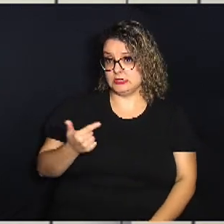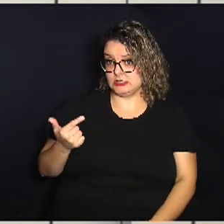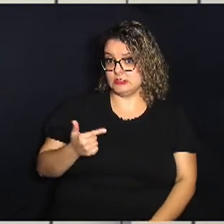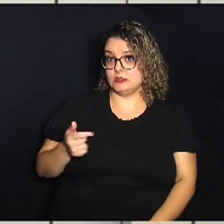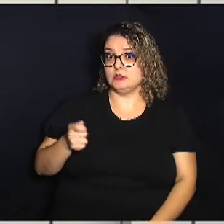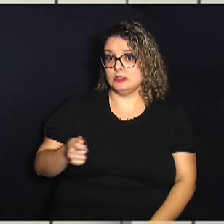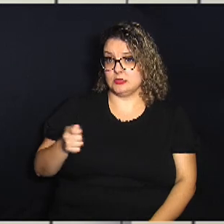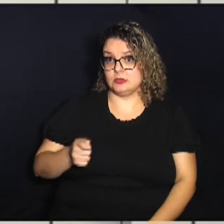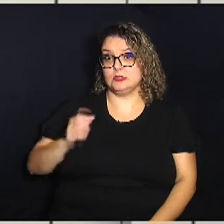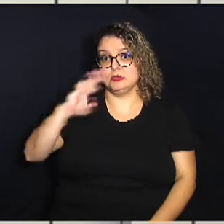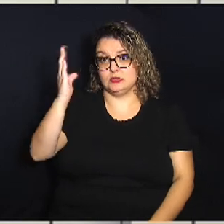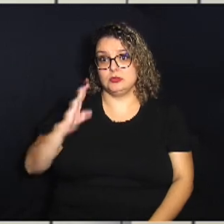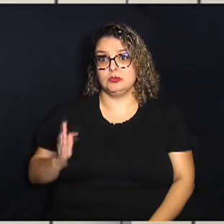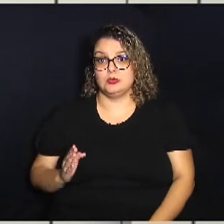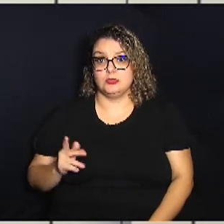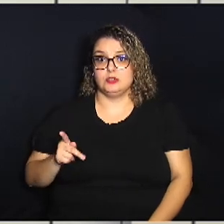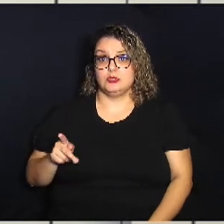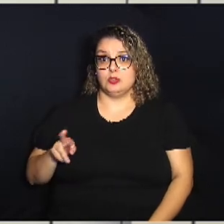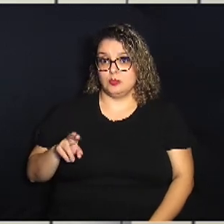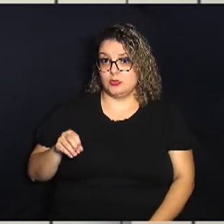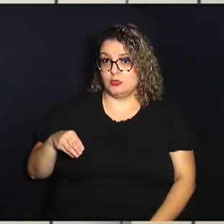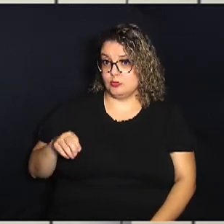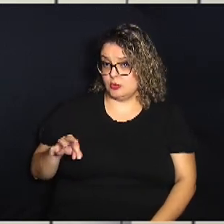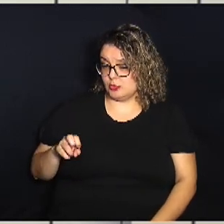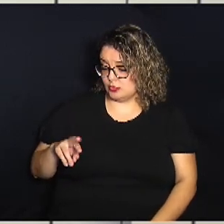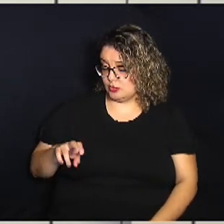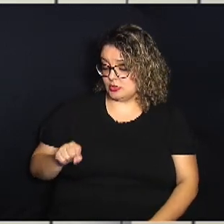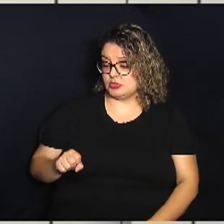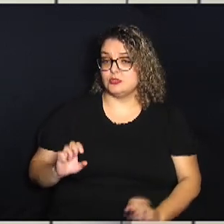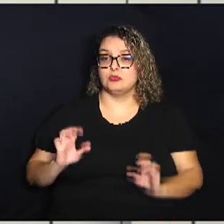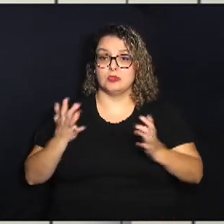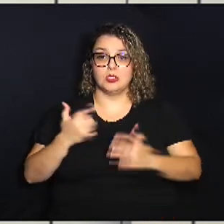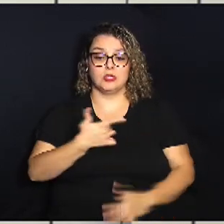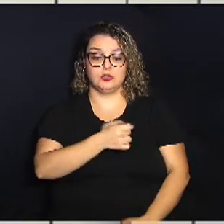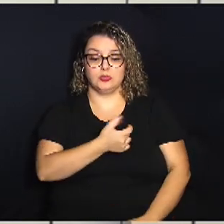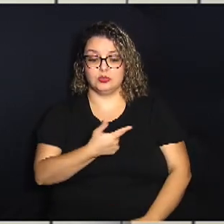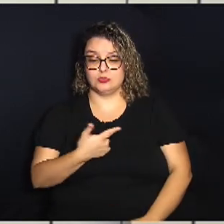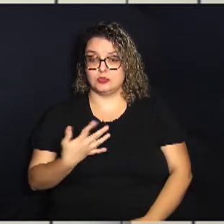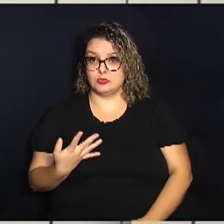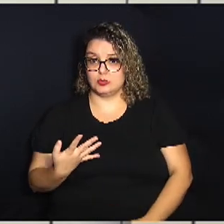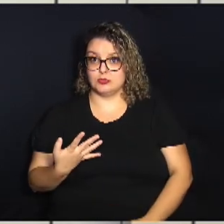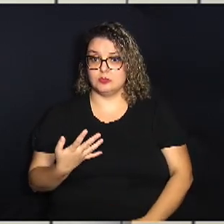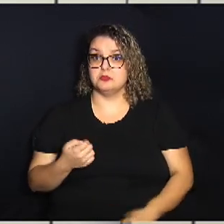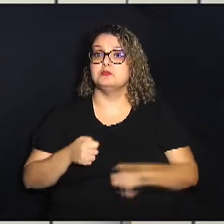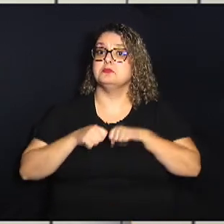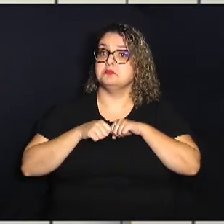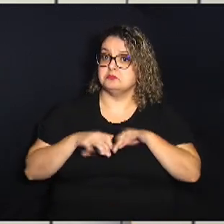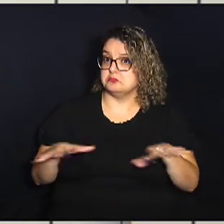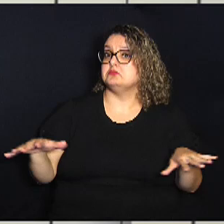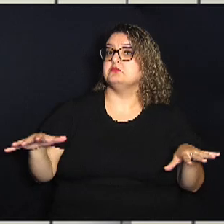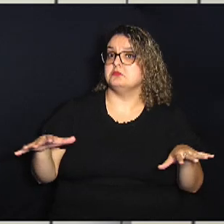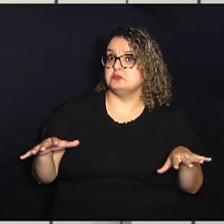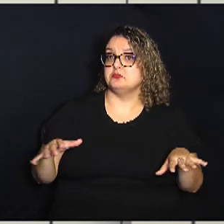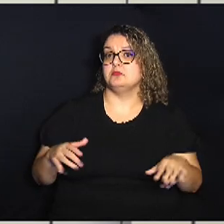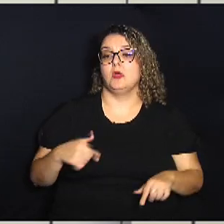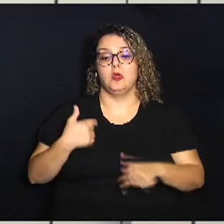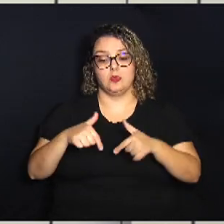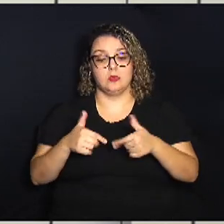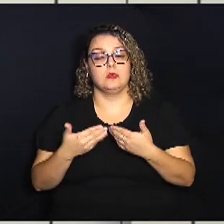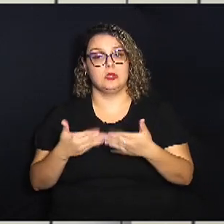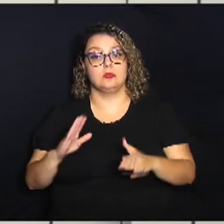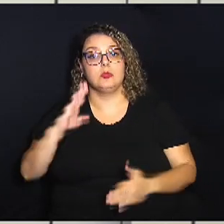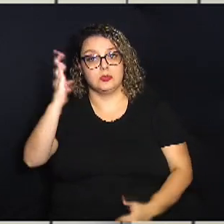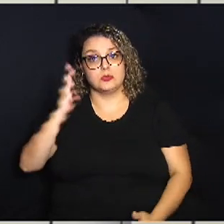Brasileira dos Promotores de Eventos, em 2024, o setor ampliou a geração de empregos no Brasil,